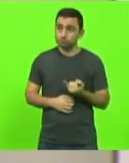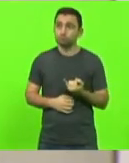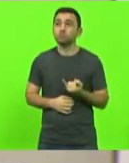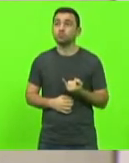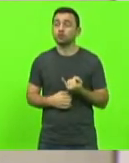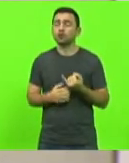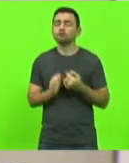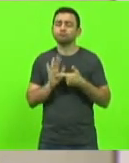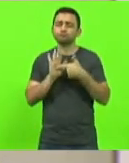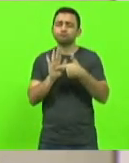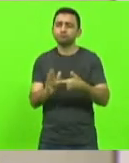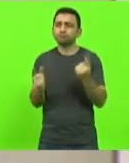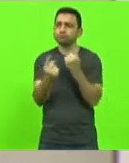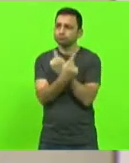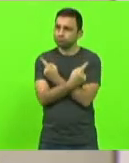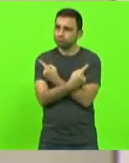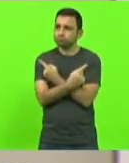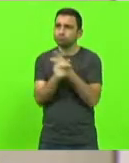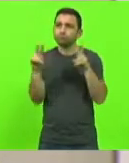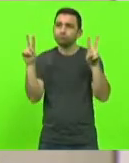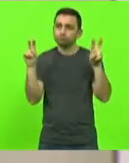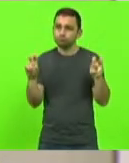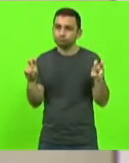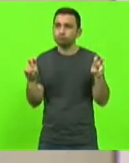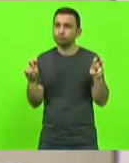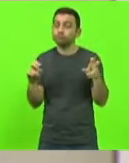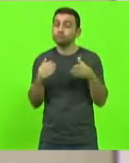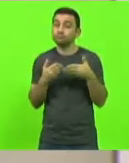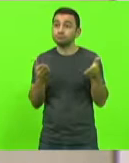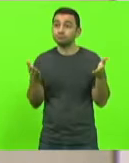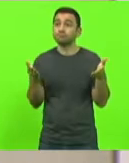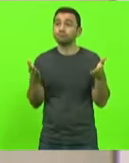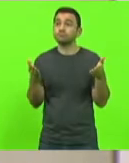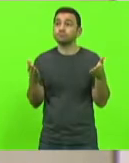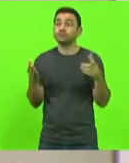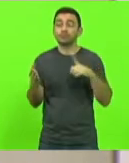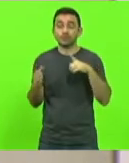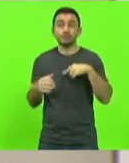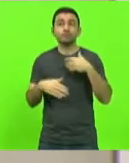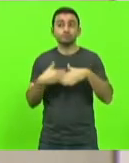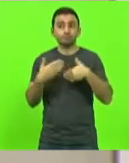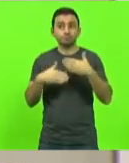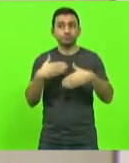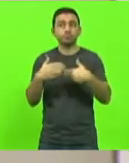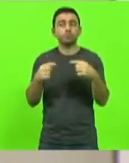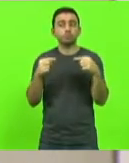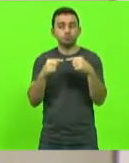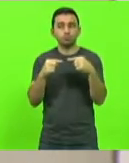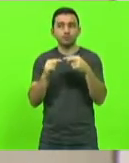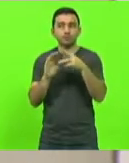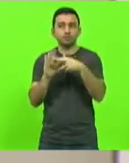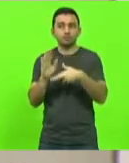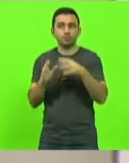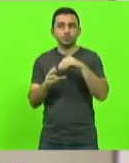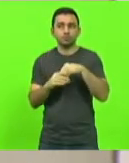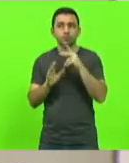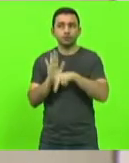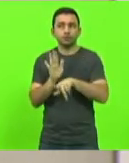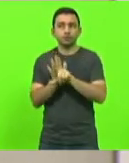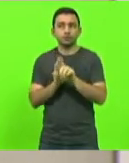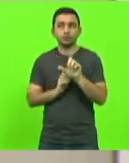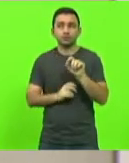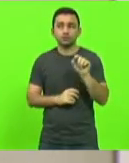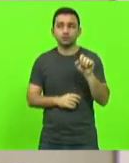pareceres contrários às seguintes matérias e que as mesmas terão seu encaminhamento conforme determina o regimento interno. Projeto de lei 100